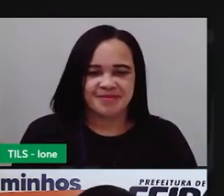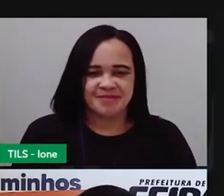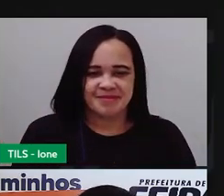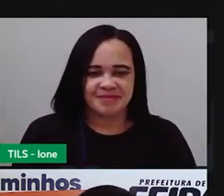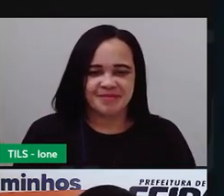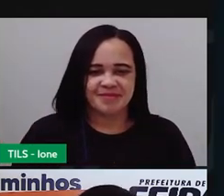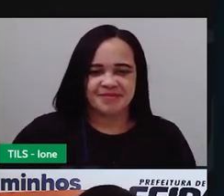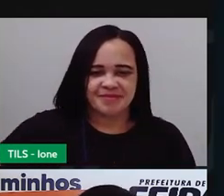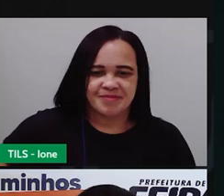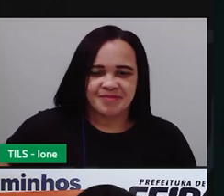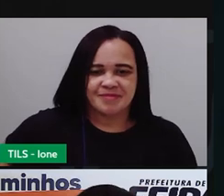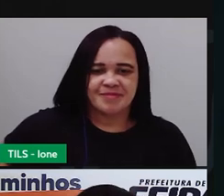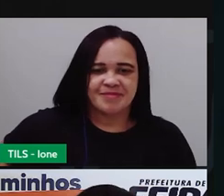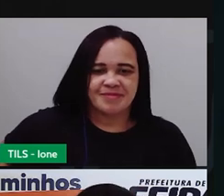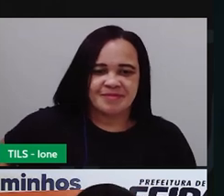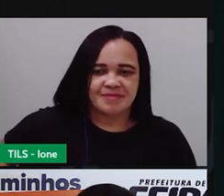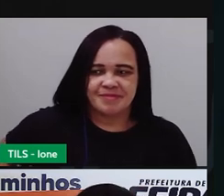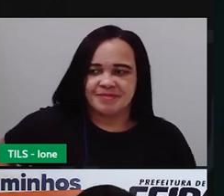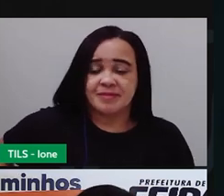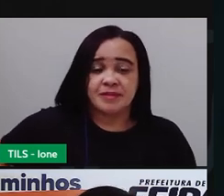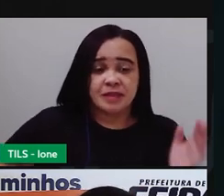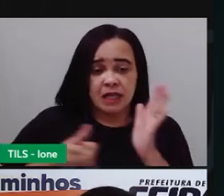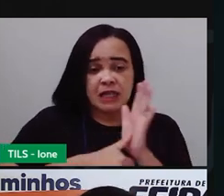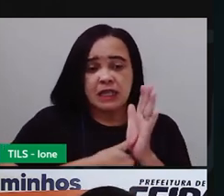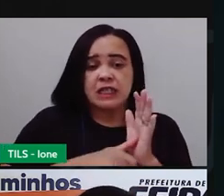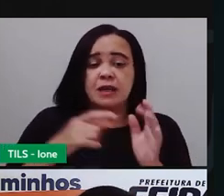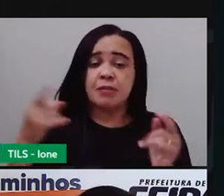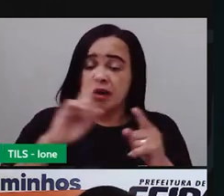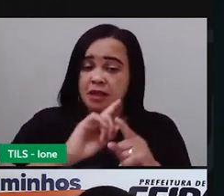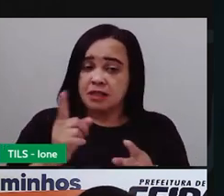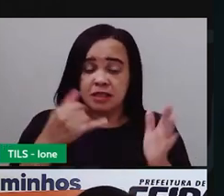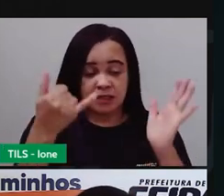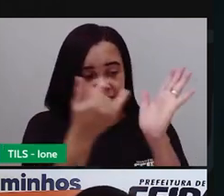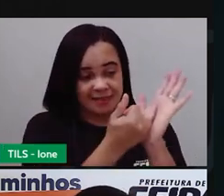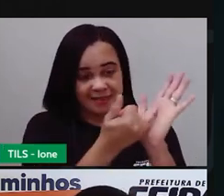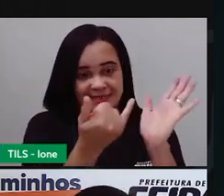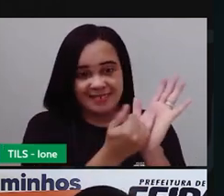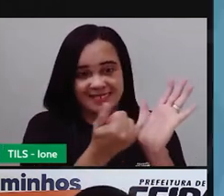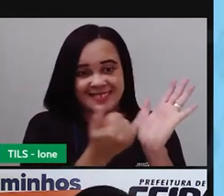então é o jogo identidade olha só